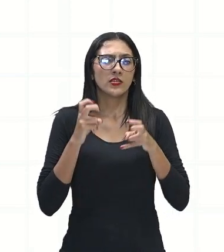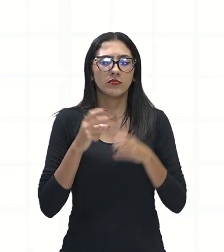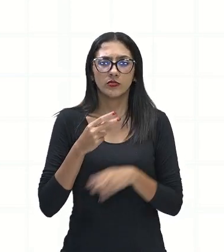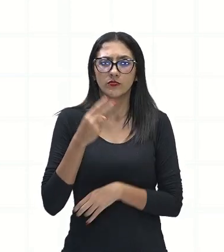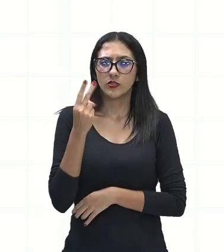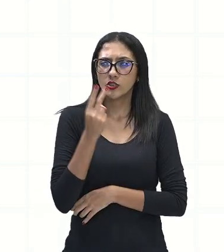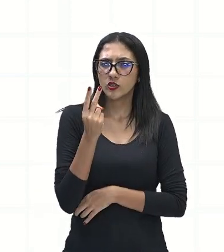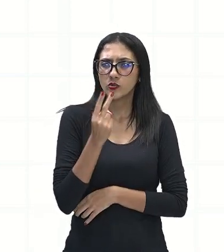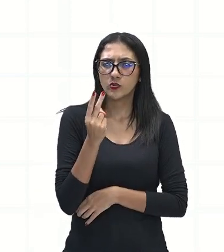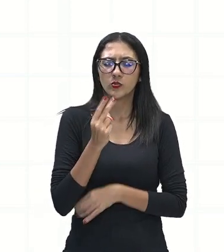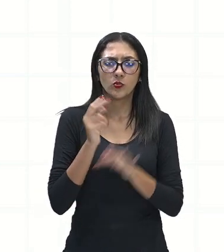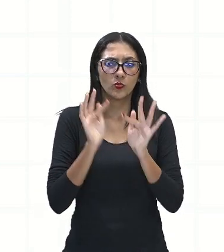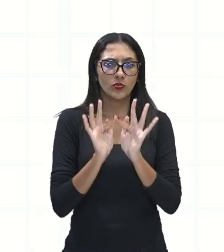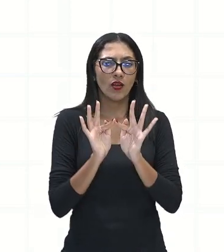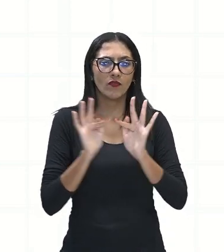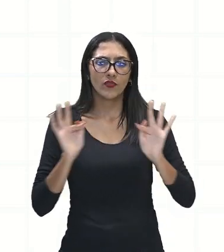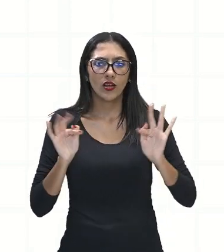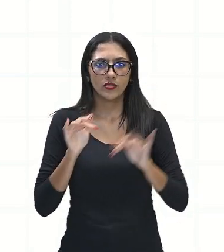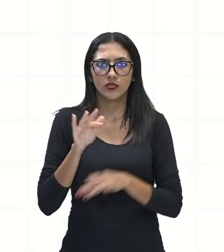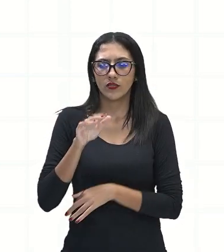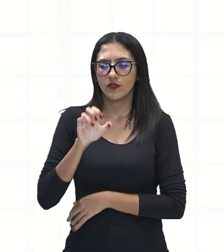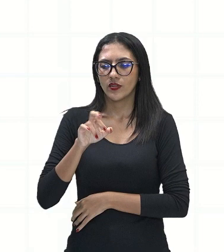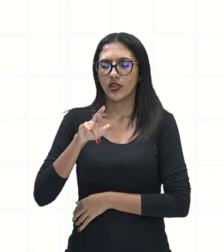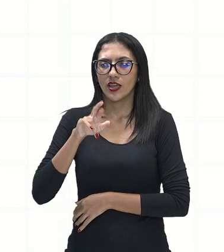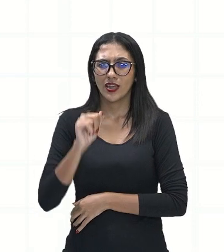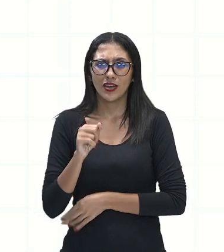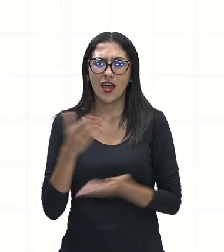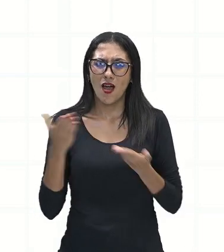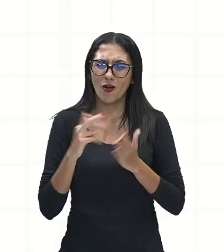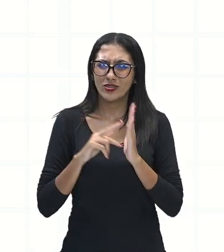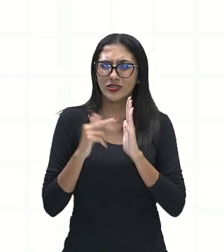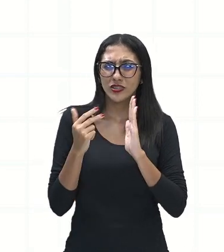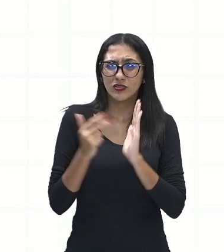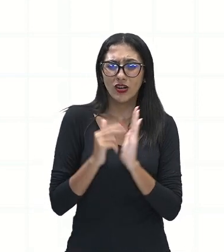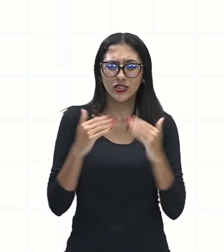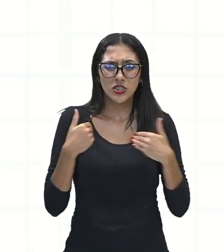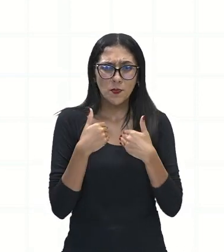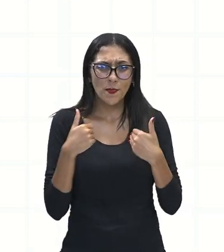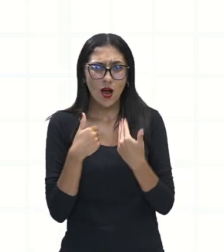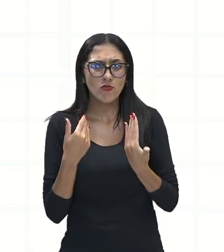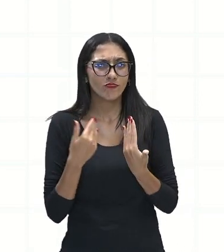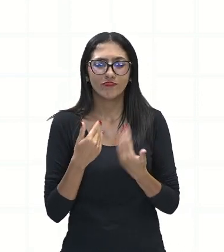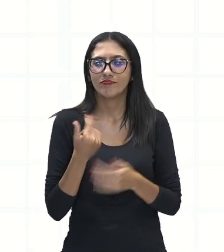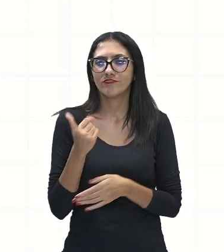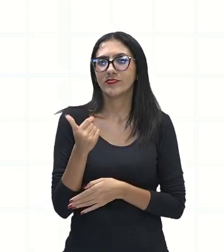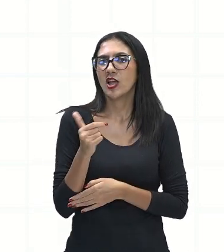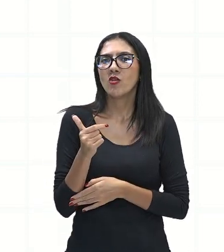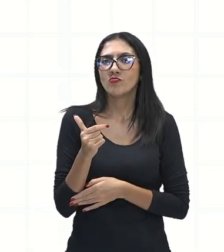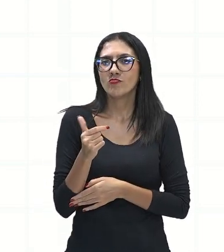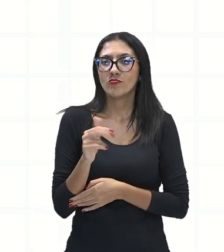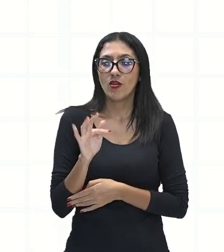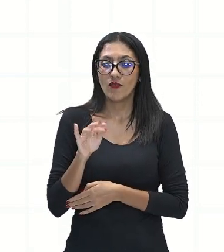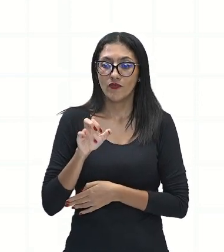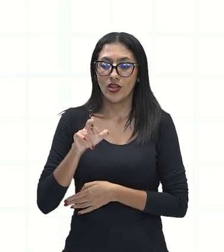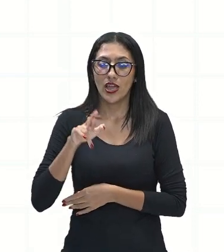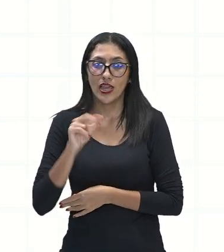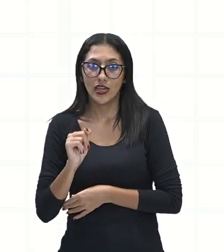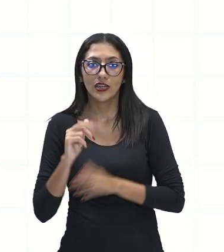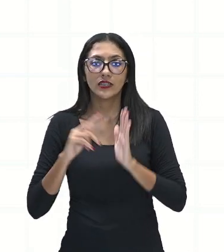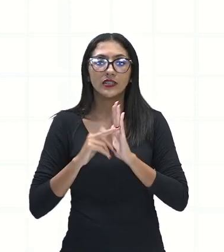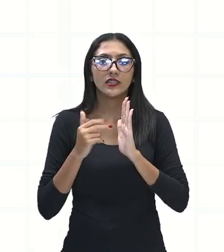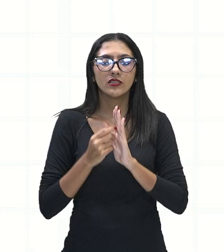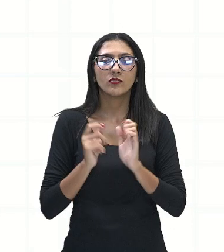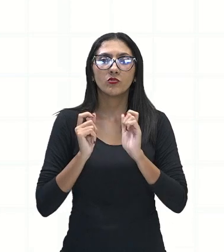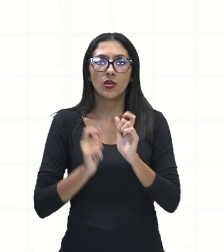agora, a palavra fera não é mais no sentido de ser um animal, mas sim o fato de a Cleane,